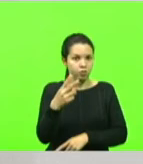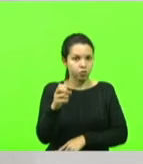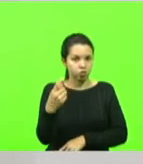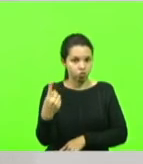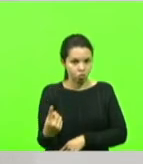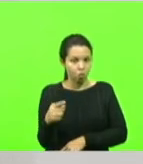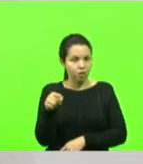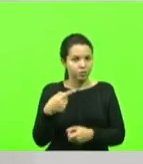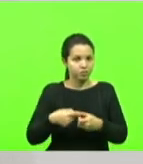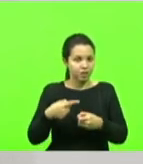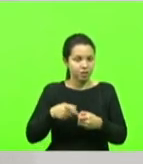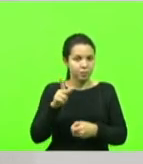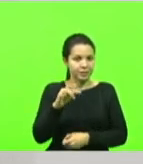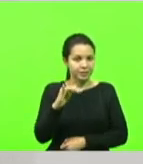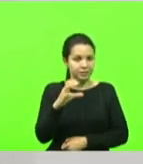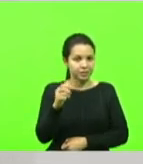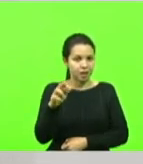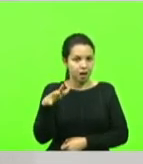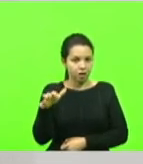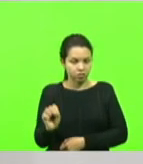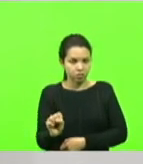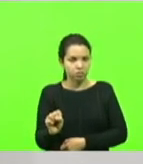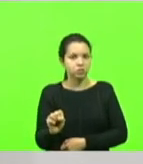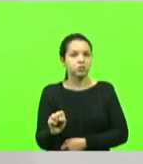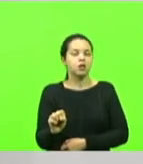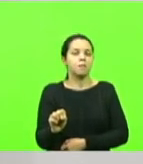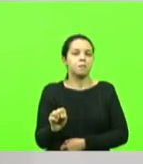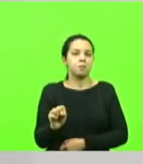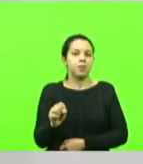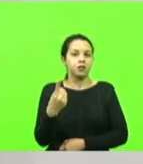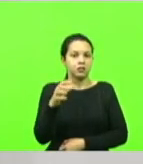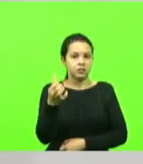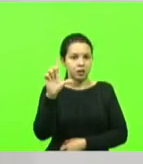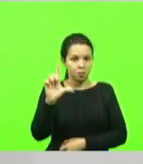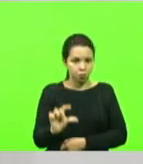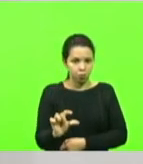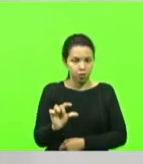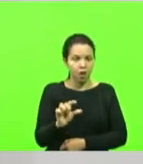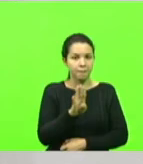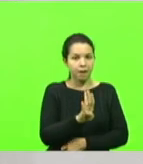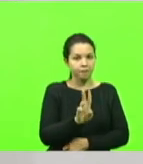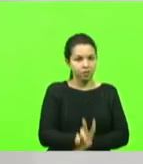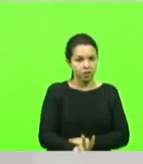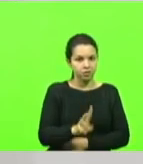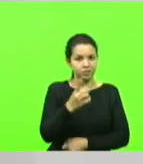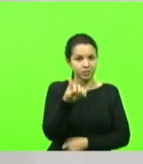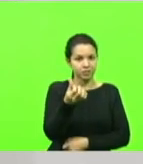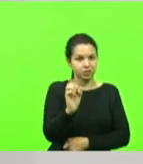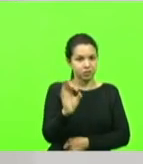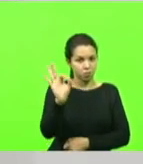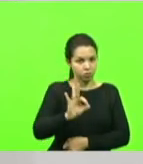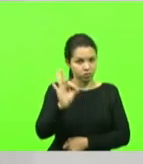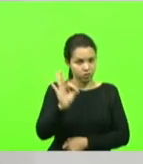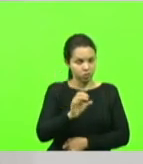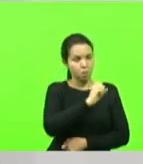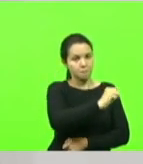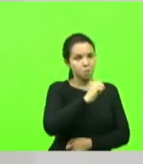de 66%, Barra Velha, 60% em homicídios,